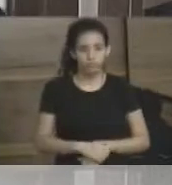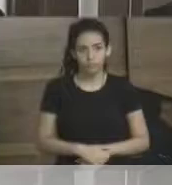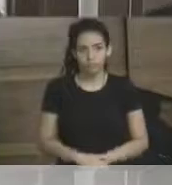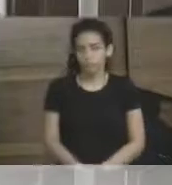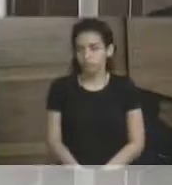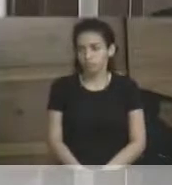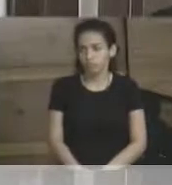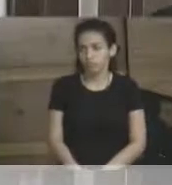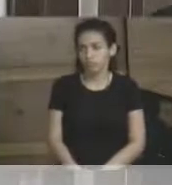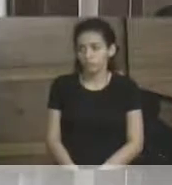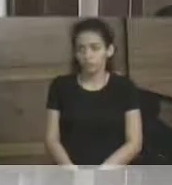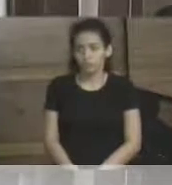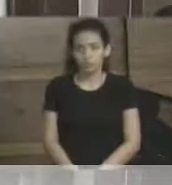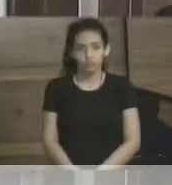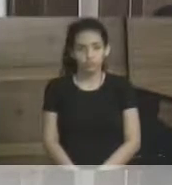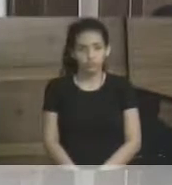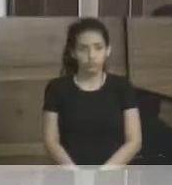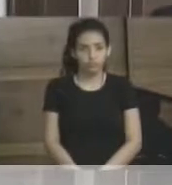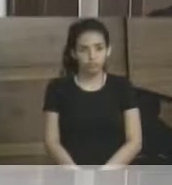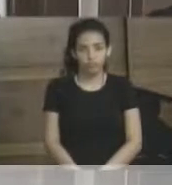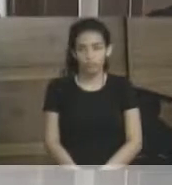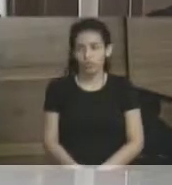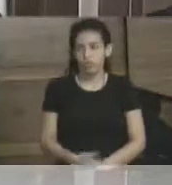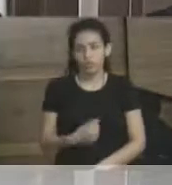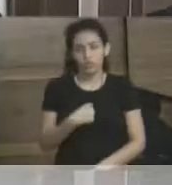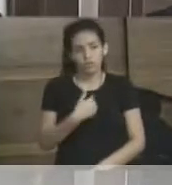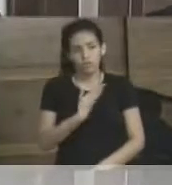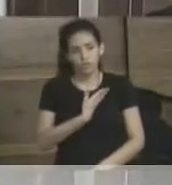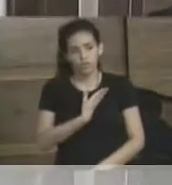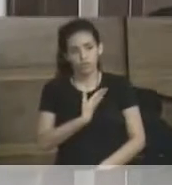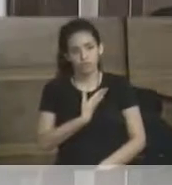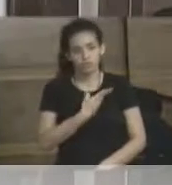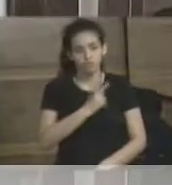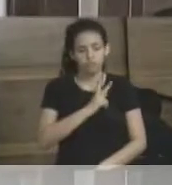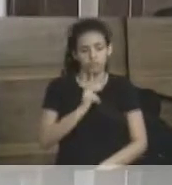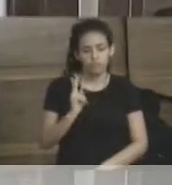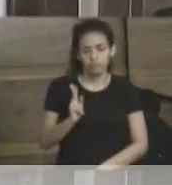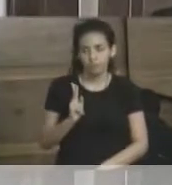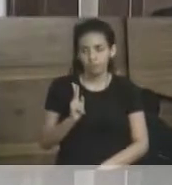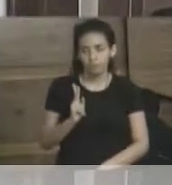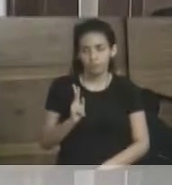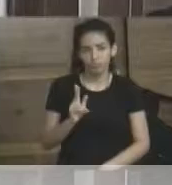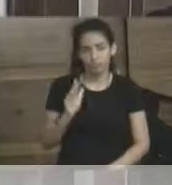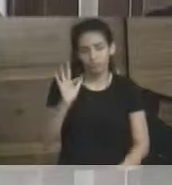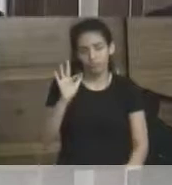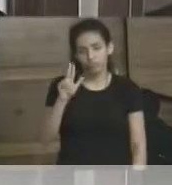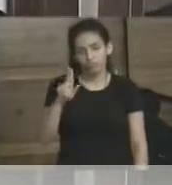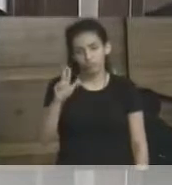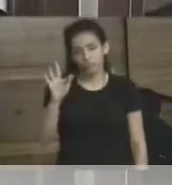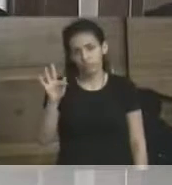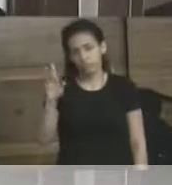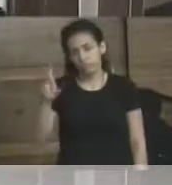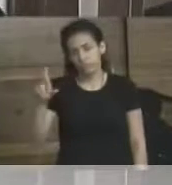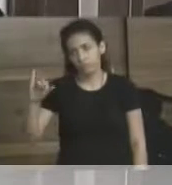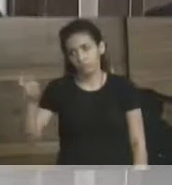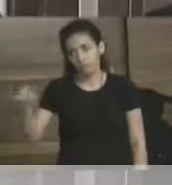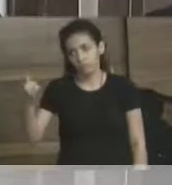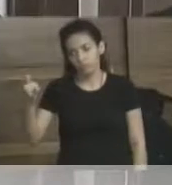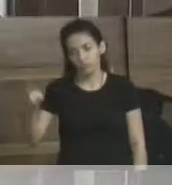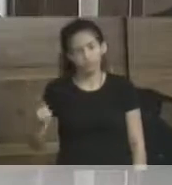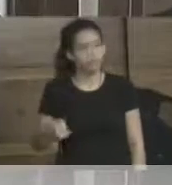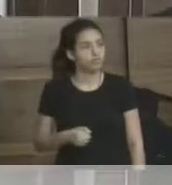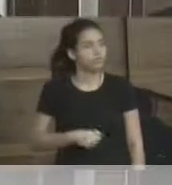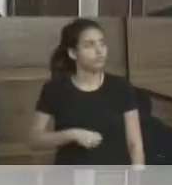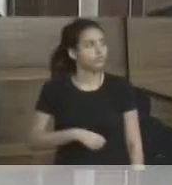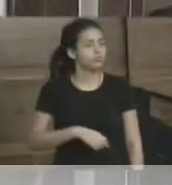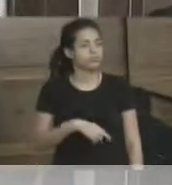me procurou um amigo, professor, mestre, doutor da UFRJ, que é